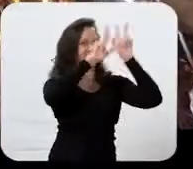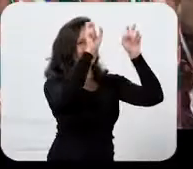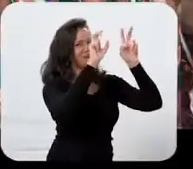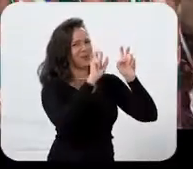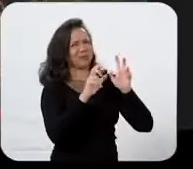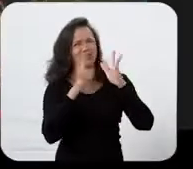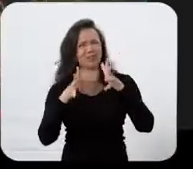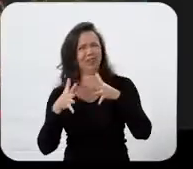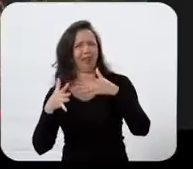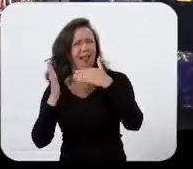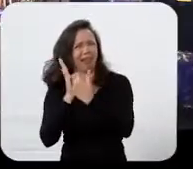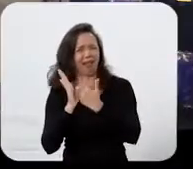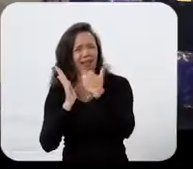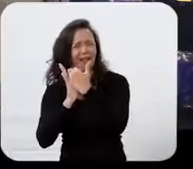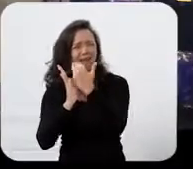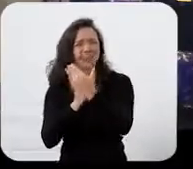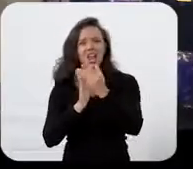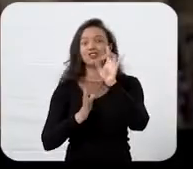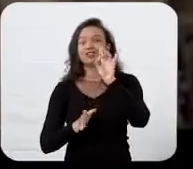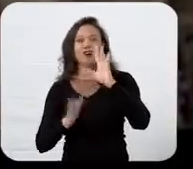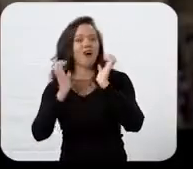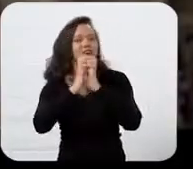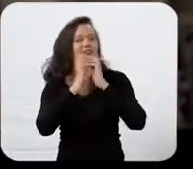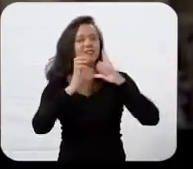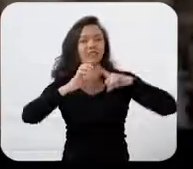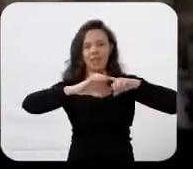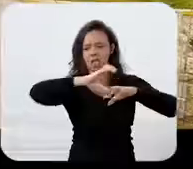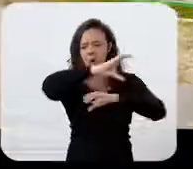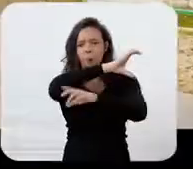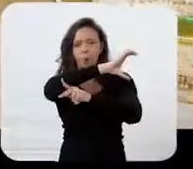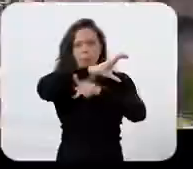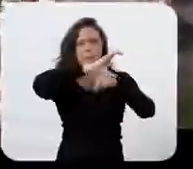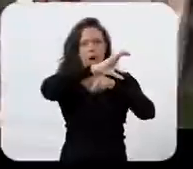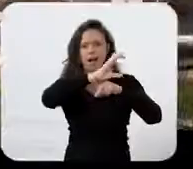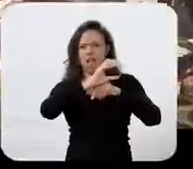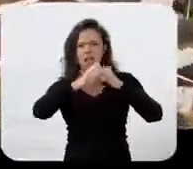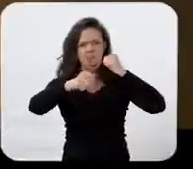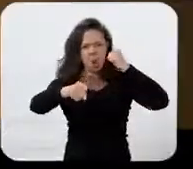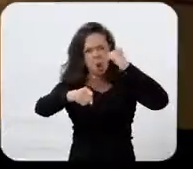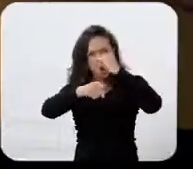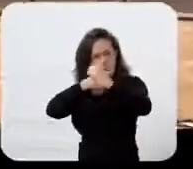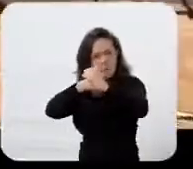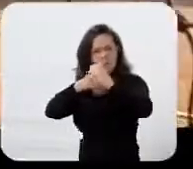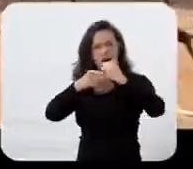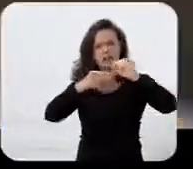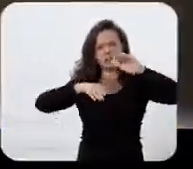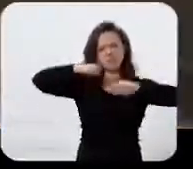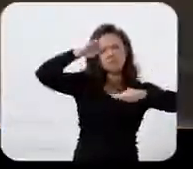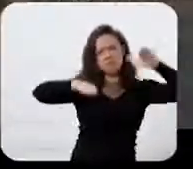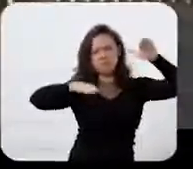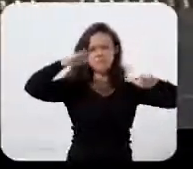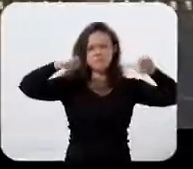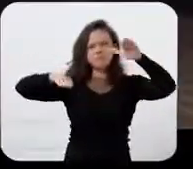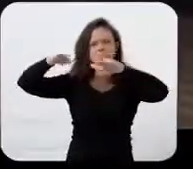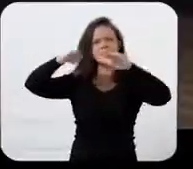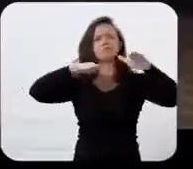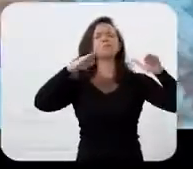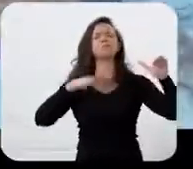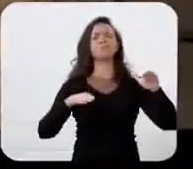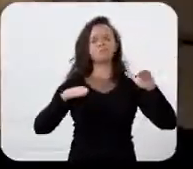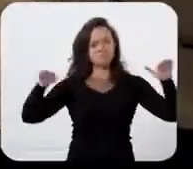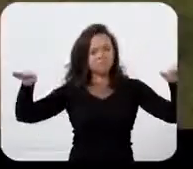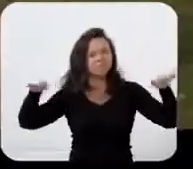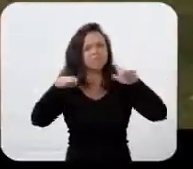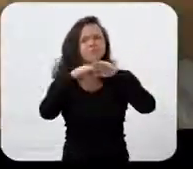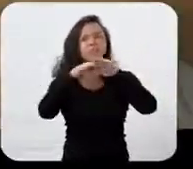Bora mudar de assunto pra não ficar chato. Só o Recife tem Com Paz, melhor iniciativa de combate à desigualdade do Brasil.